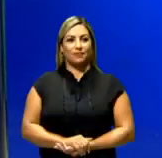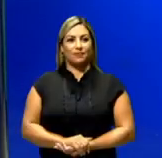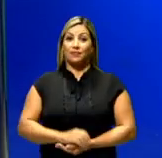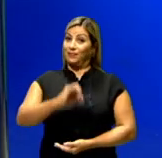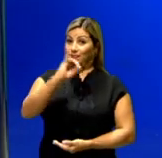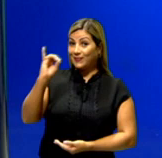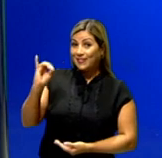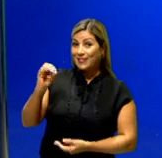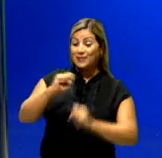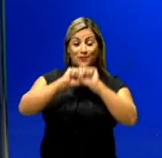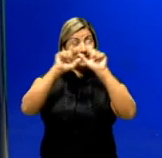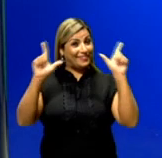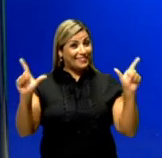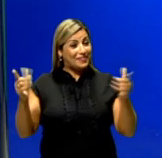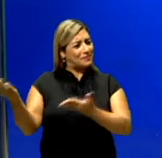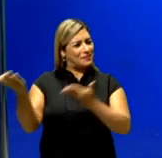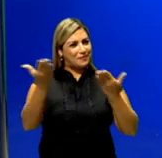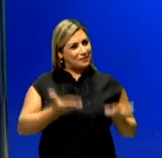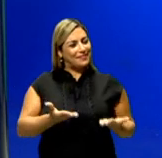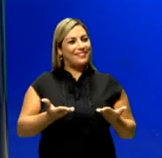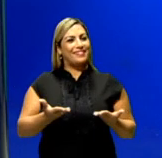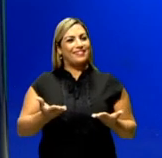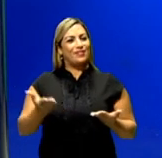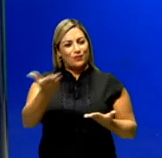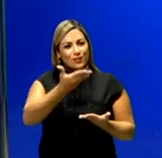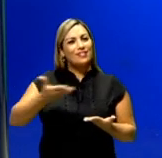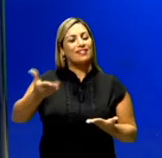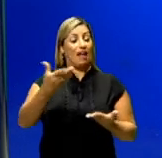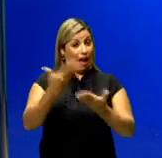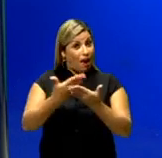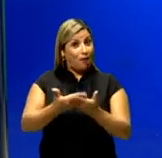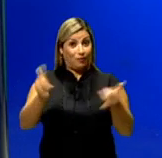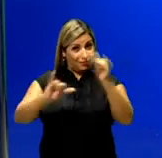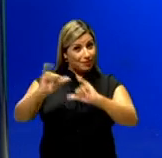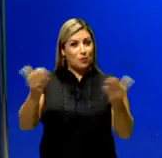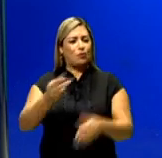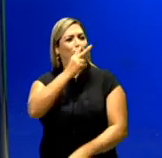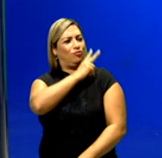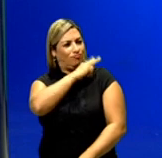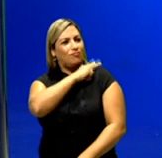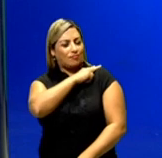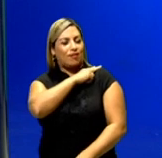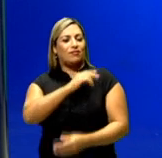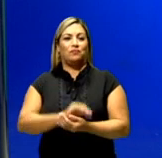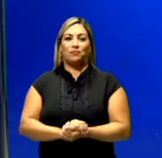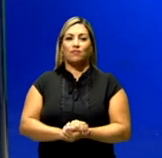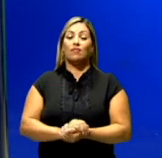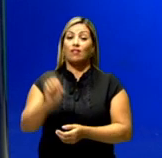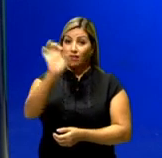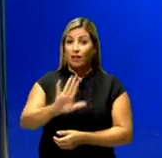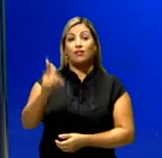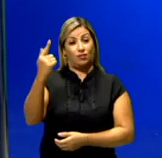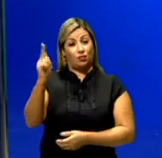Olá, bom dia, seja bem-vindo, seja bem-vinda a nossa aula de Química de hoje para a segunda série do Ensino Médio da Rede